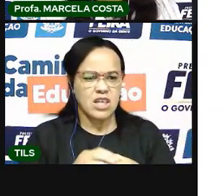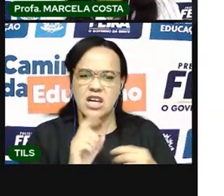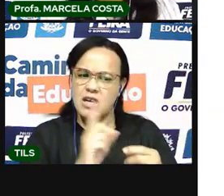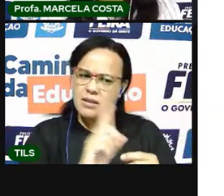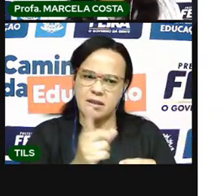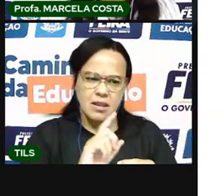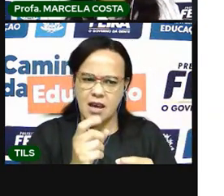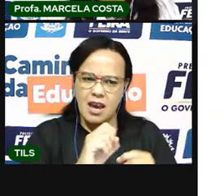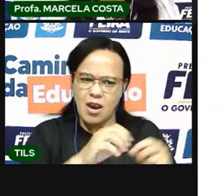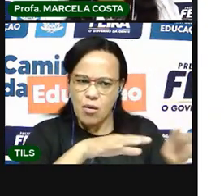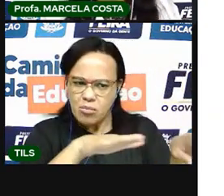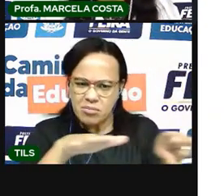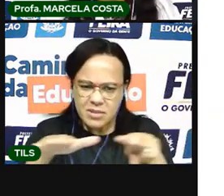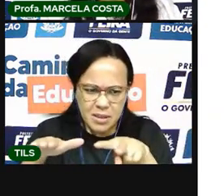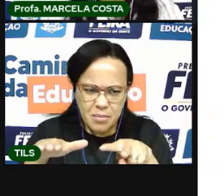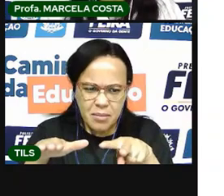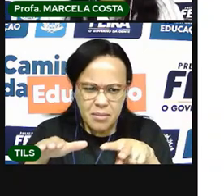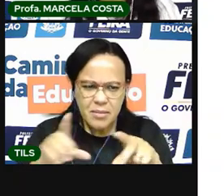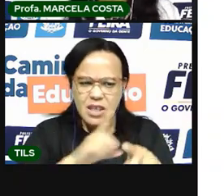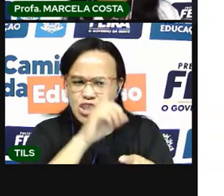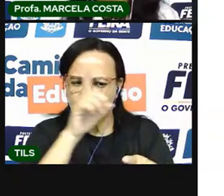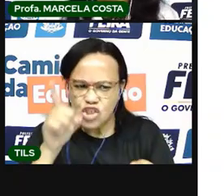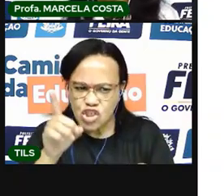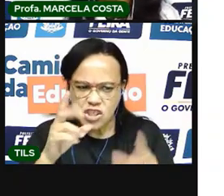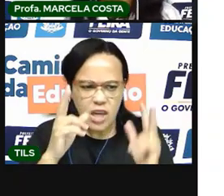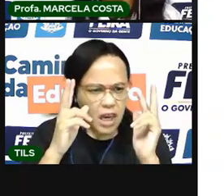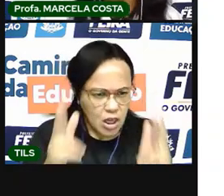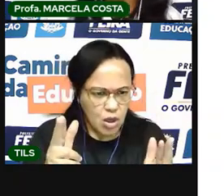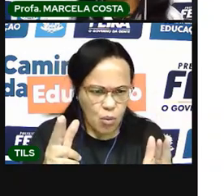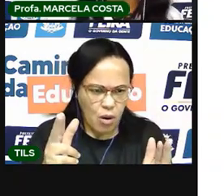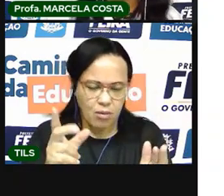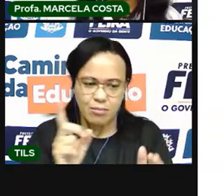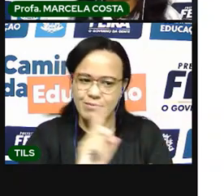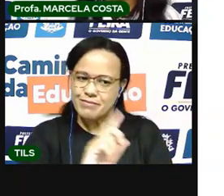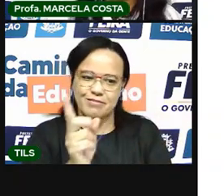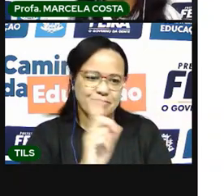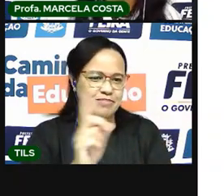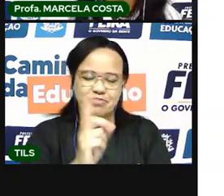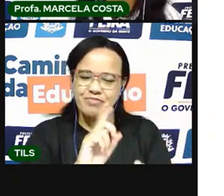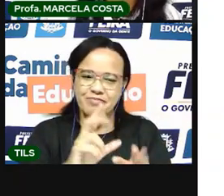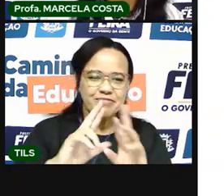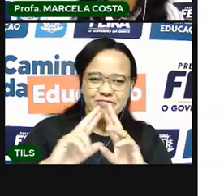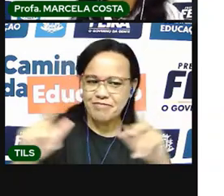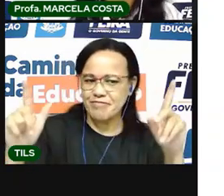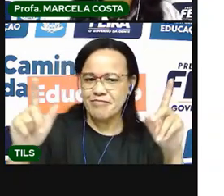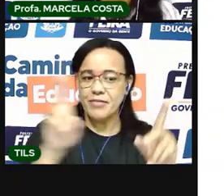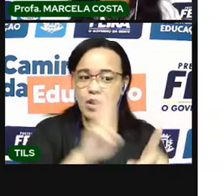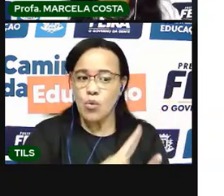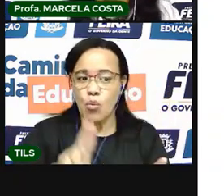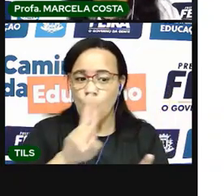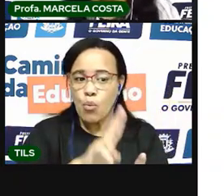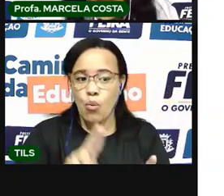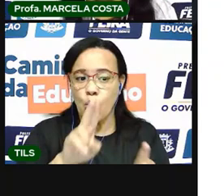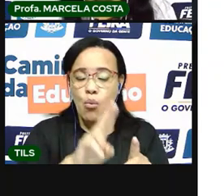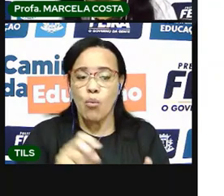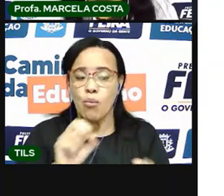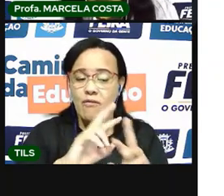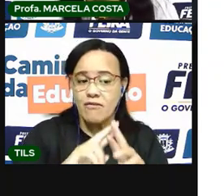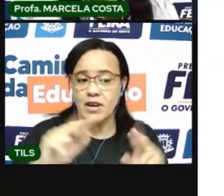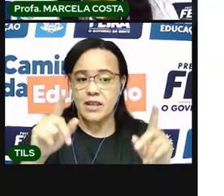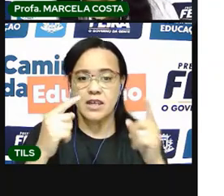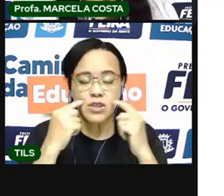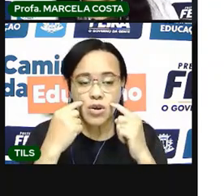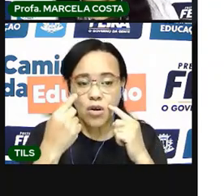por semana, como a gente usa no nosso calendário. Observem aqui,